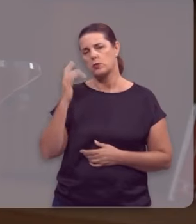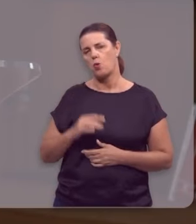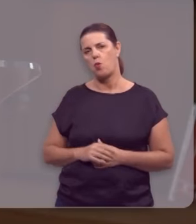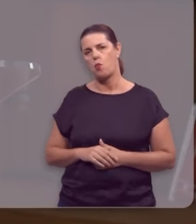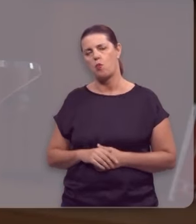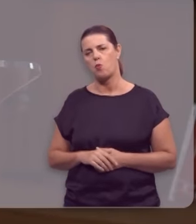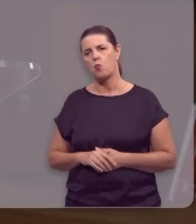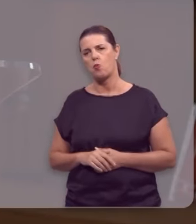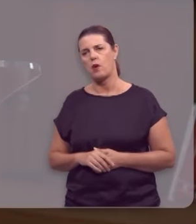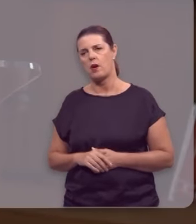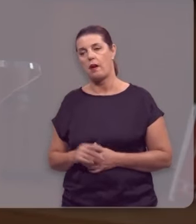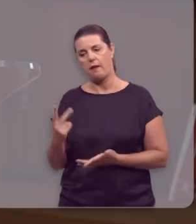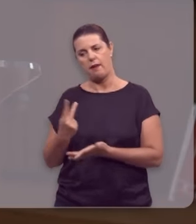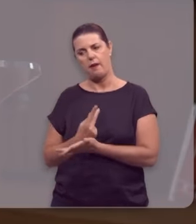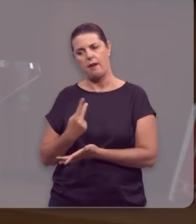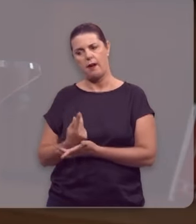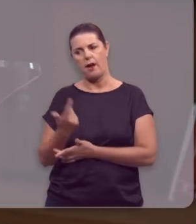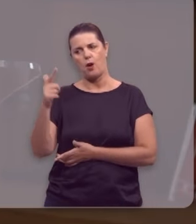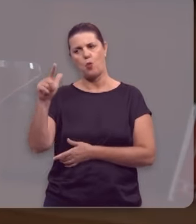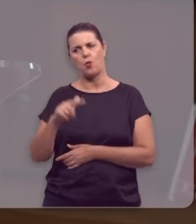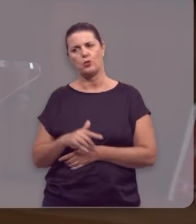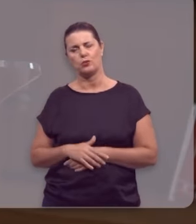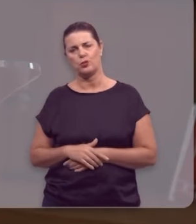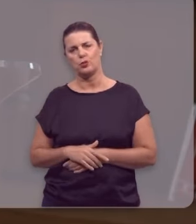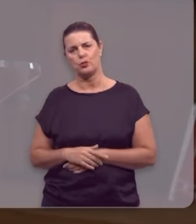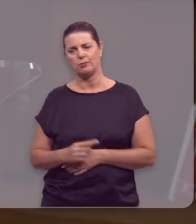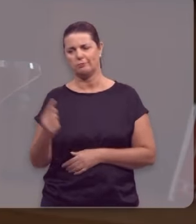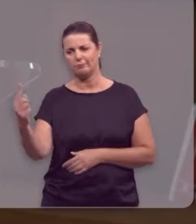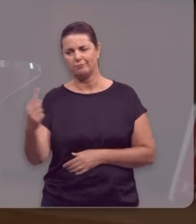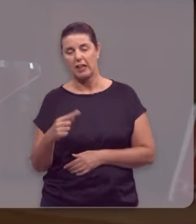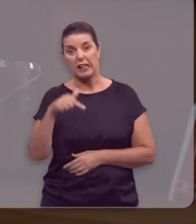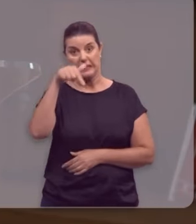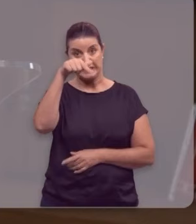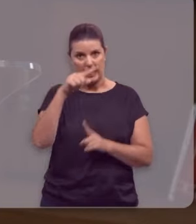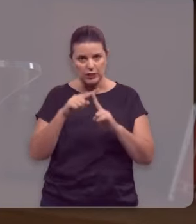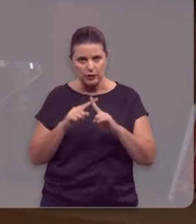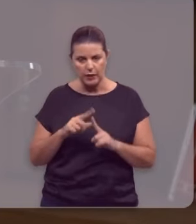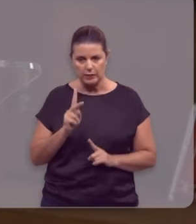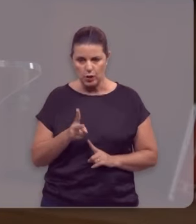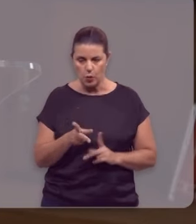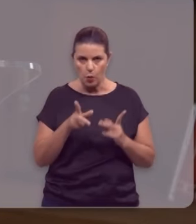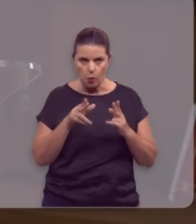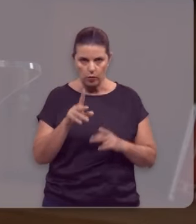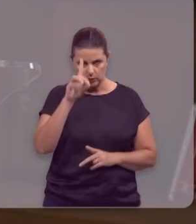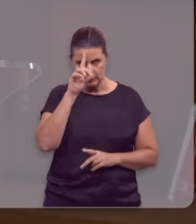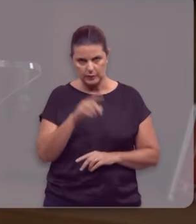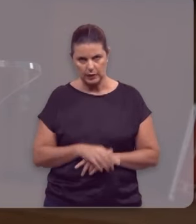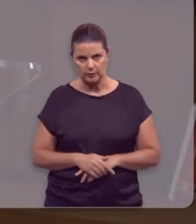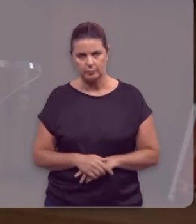errar contra outrem sete vezes no mesmo dia.